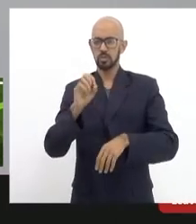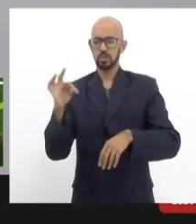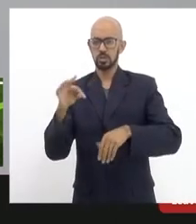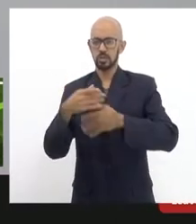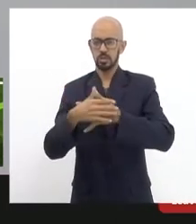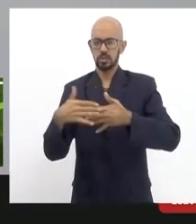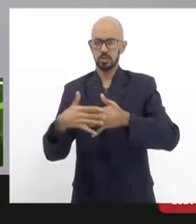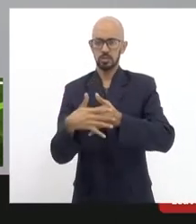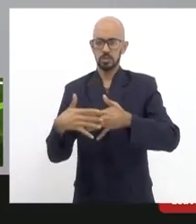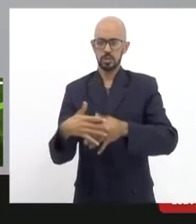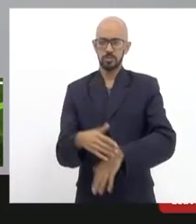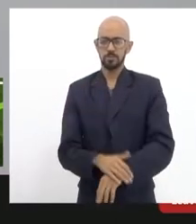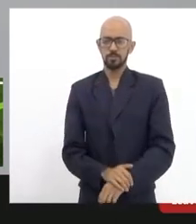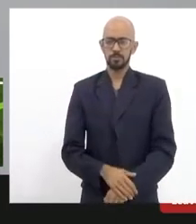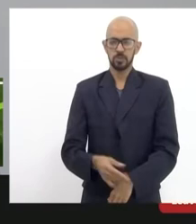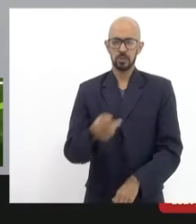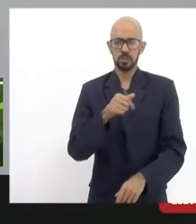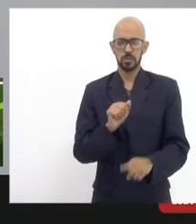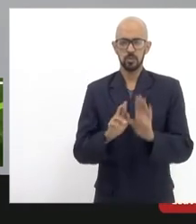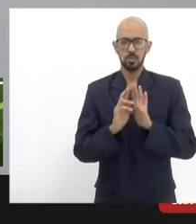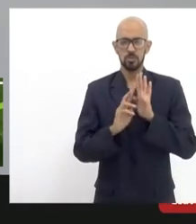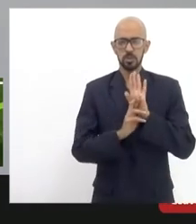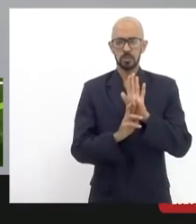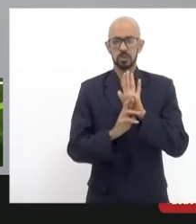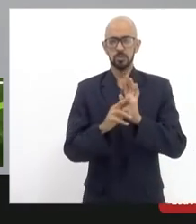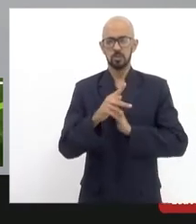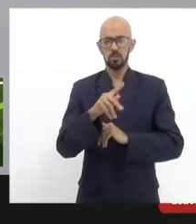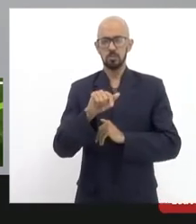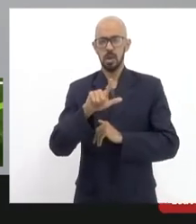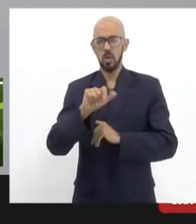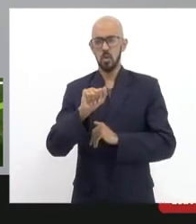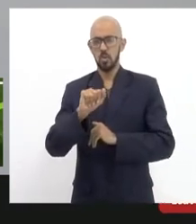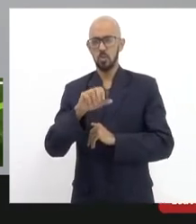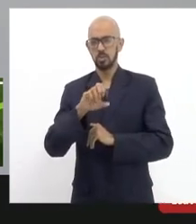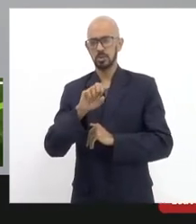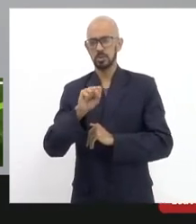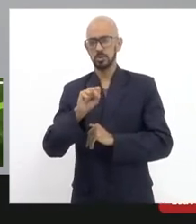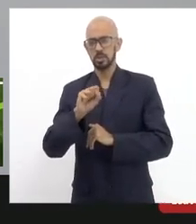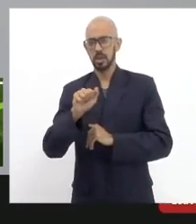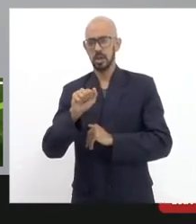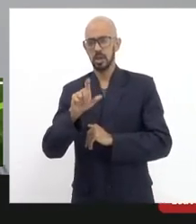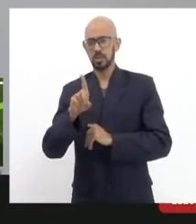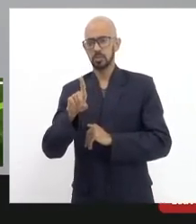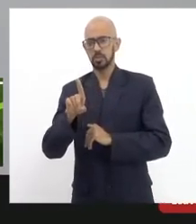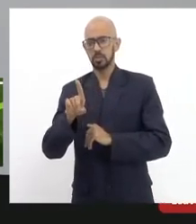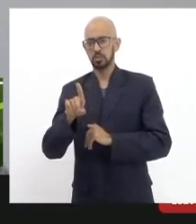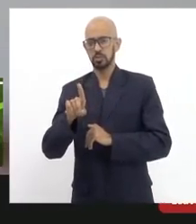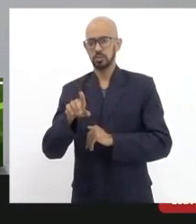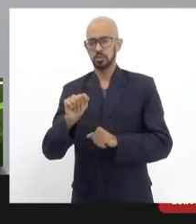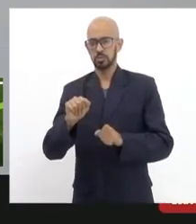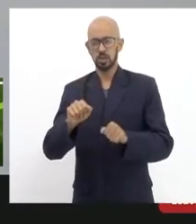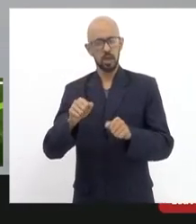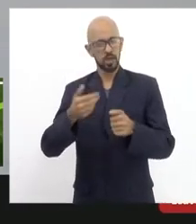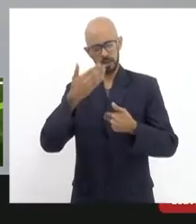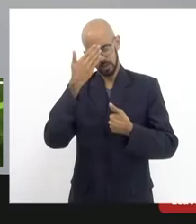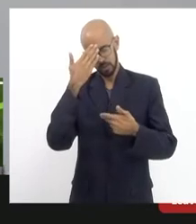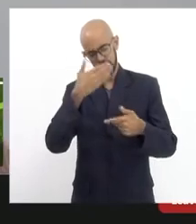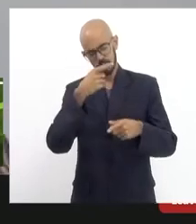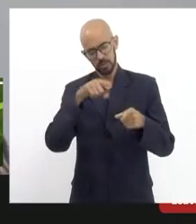aqui nessa audiência vou citá-los na figura do Paulo Saad que falou pela marcha te agradecendo a exposição do Saad foi muito